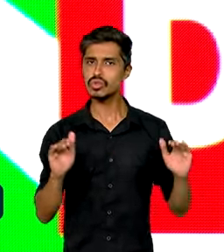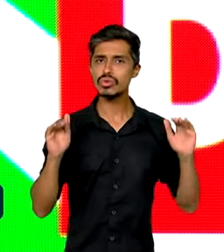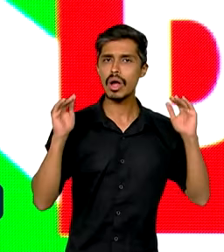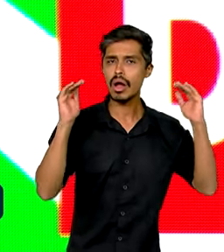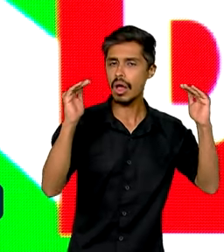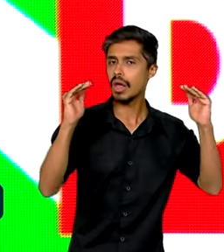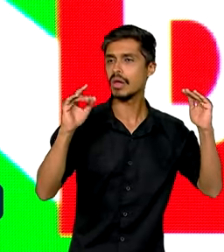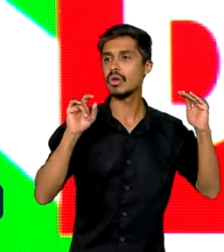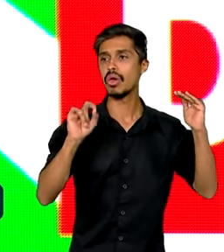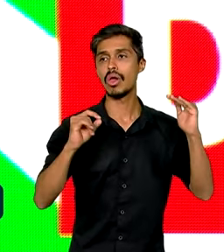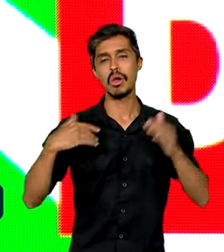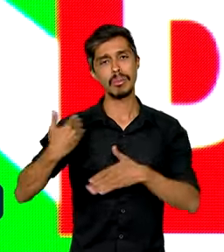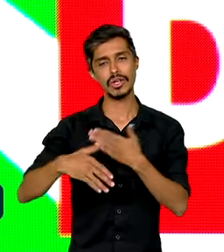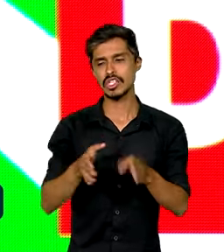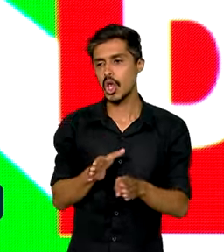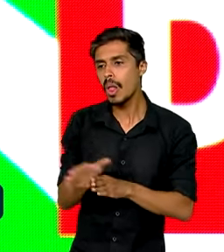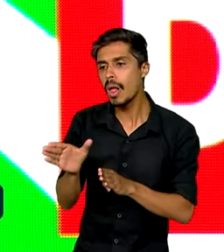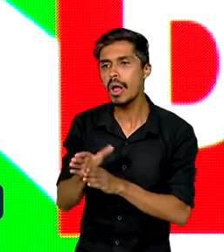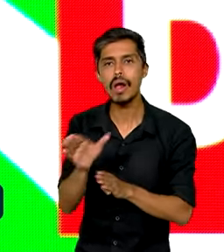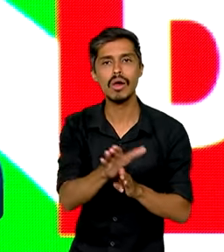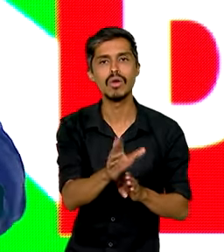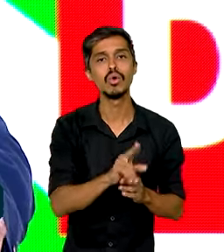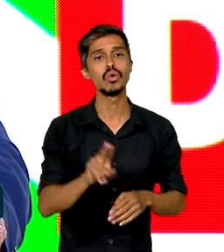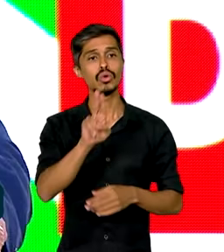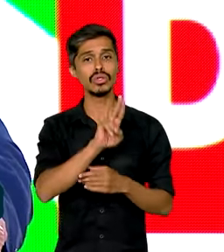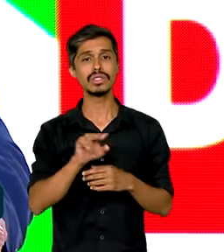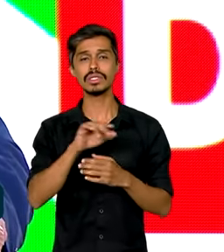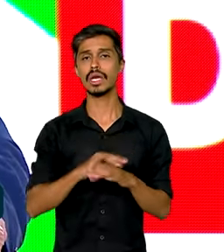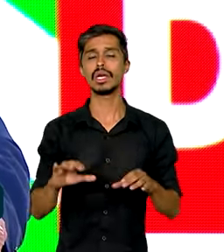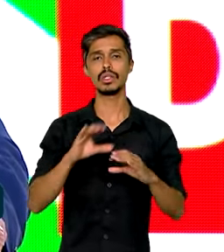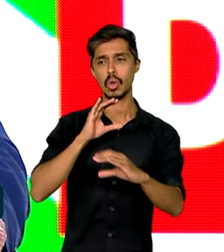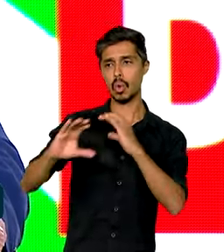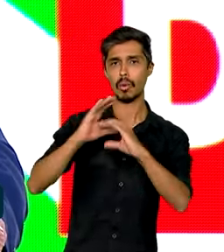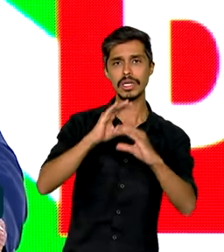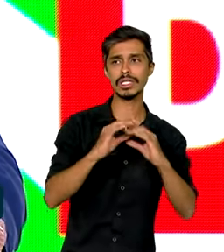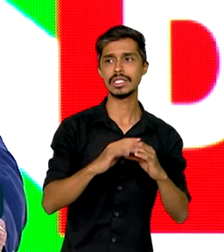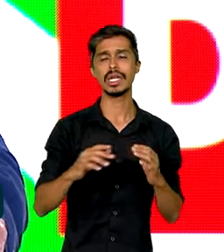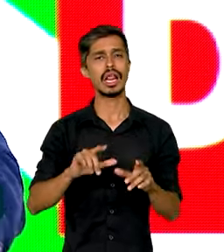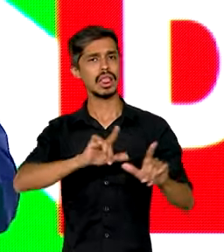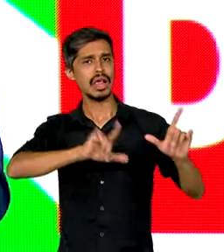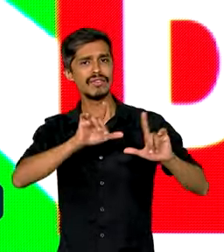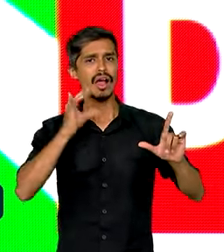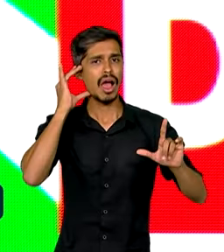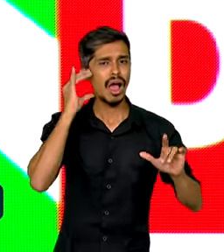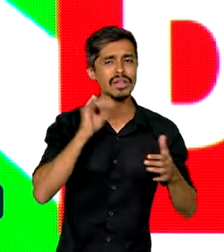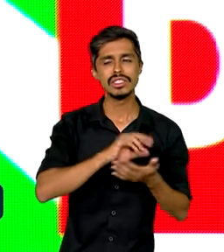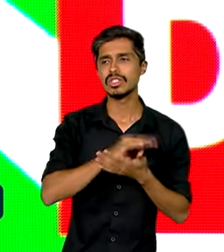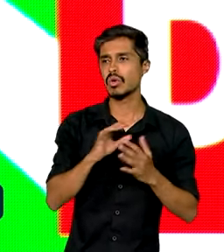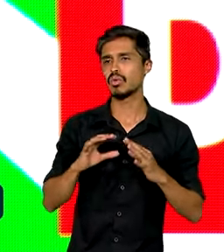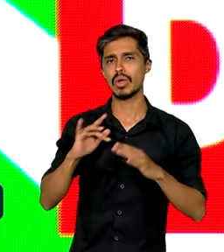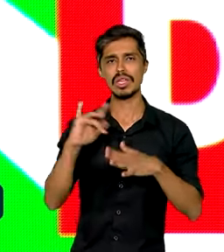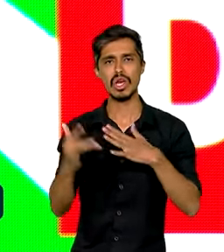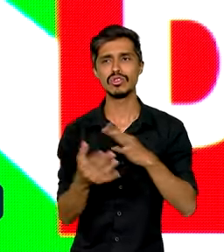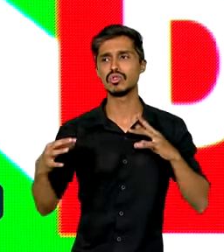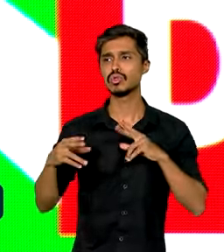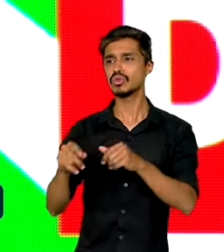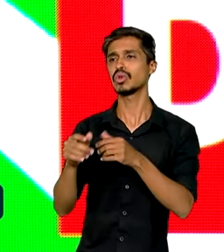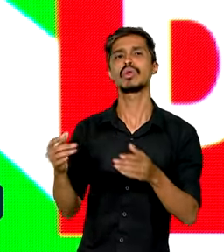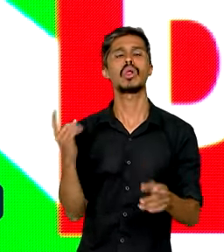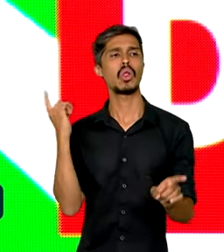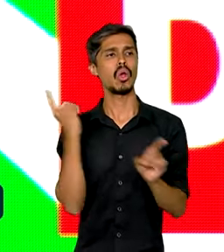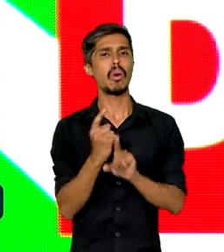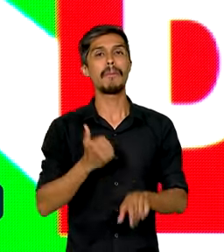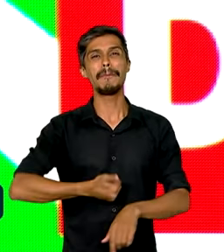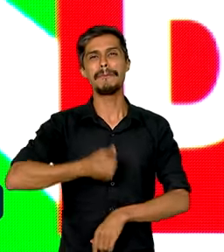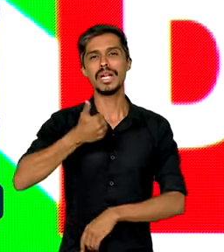um processo de orientação através dos meios de comunicação para que as pessoas descubram os primeiros